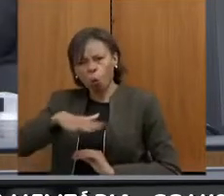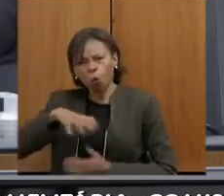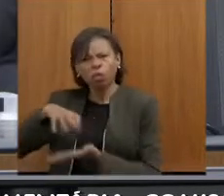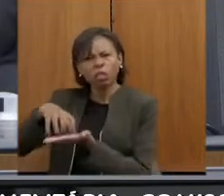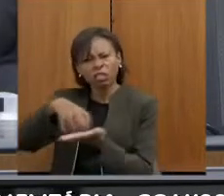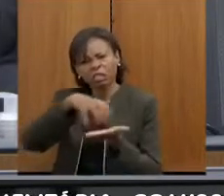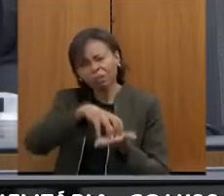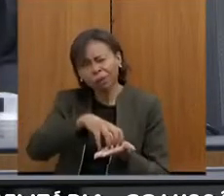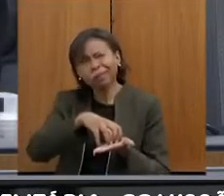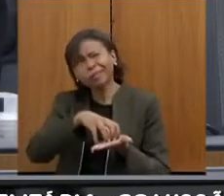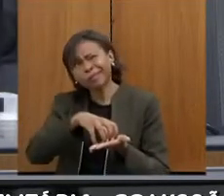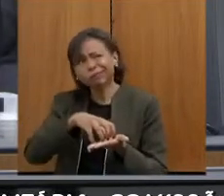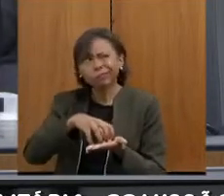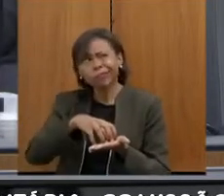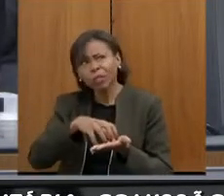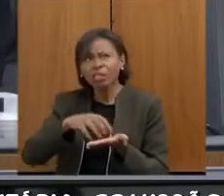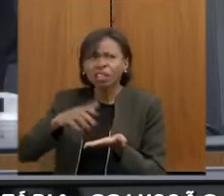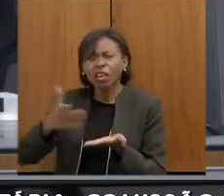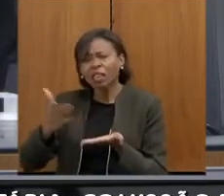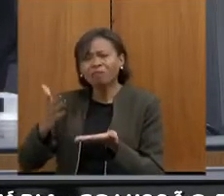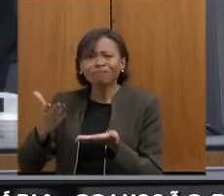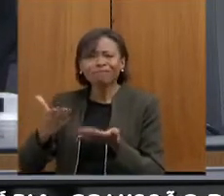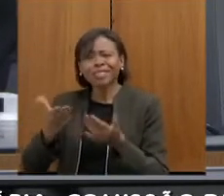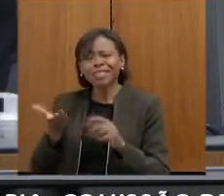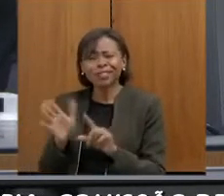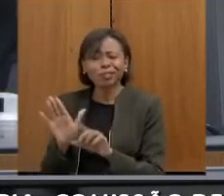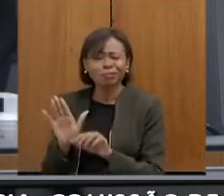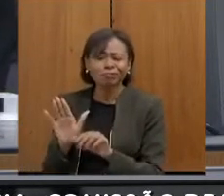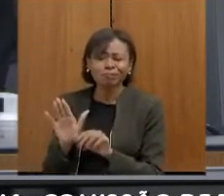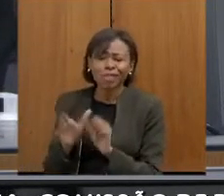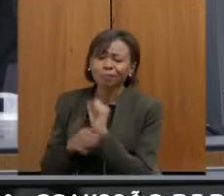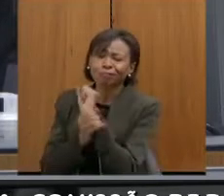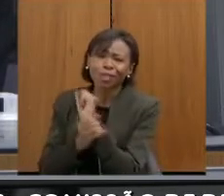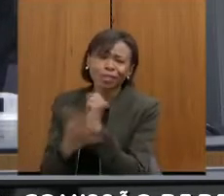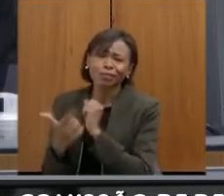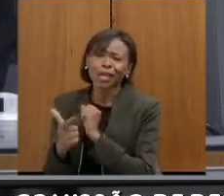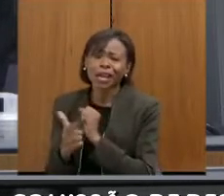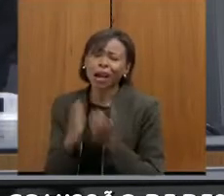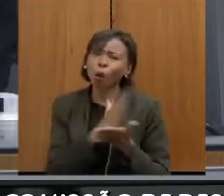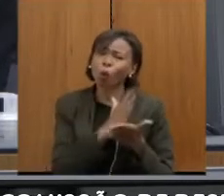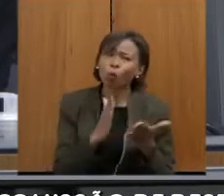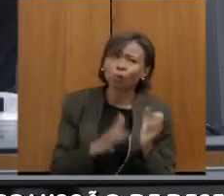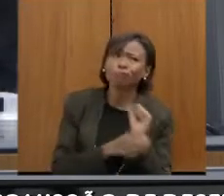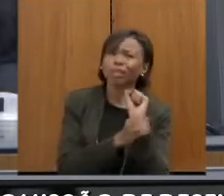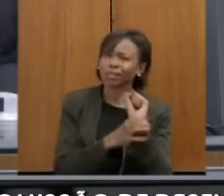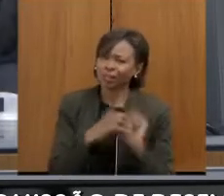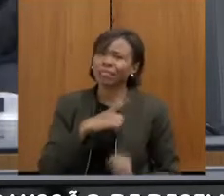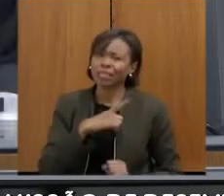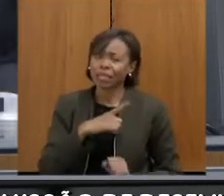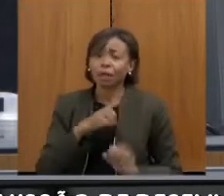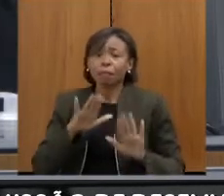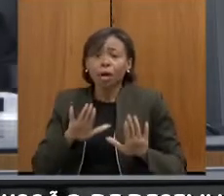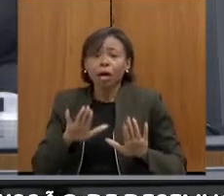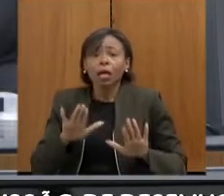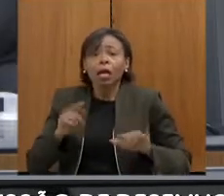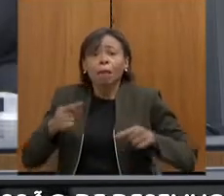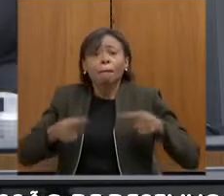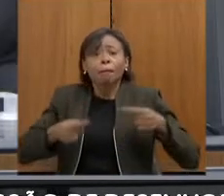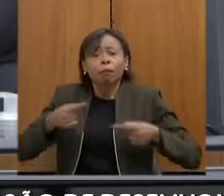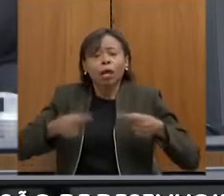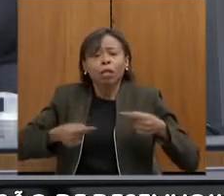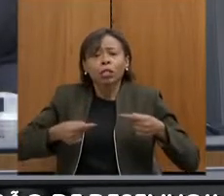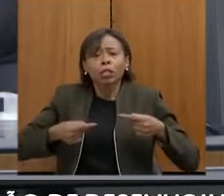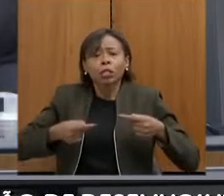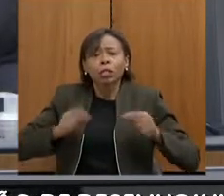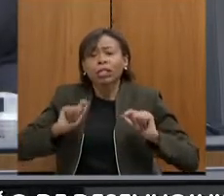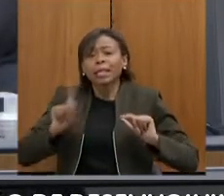desprotegidos, setores médios. Eu acho que o debate sobre a renúncia fiscal é que não fica claro nem para a